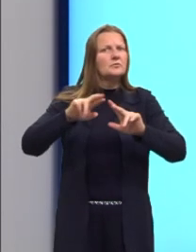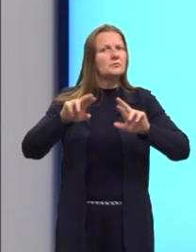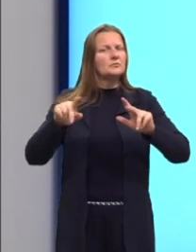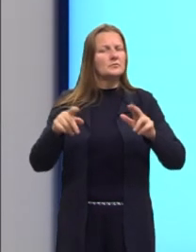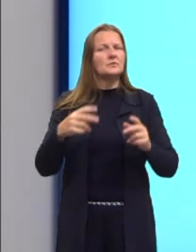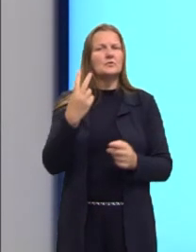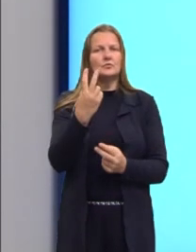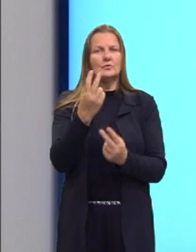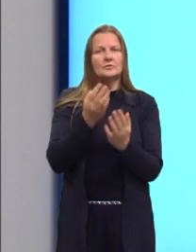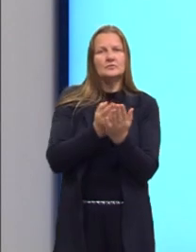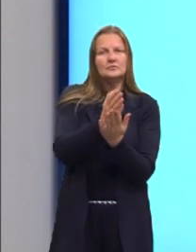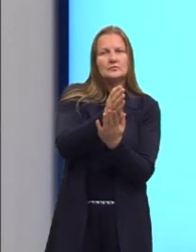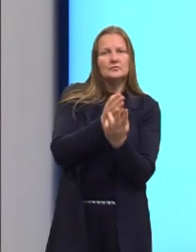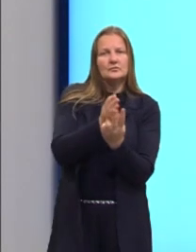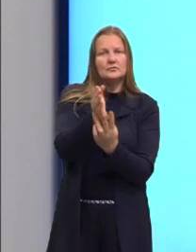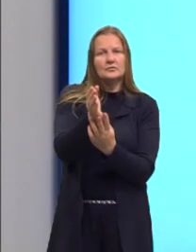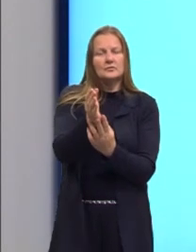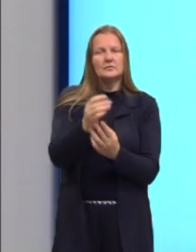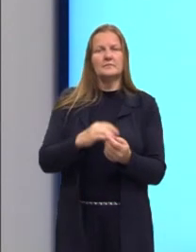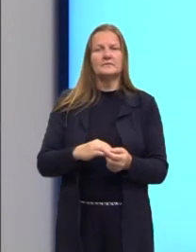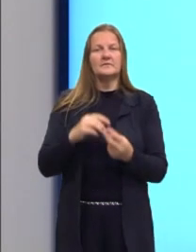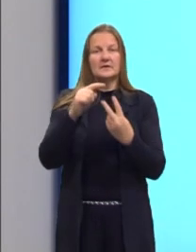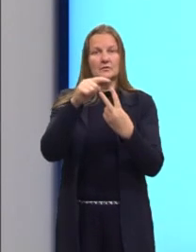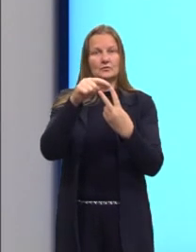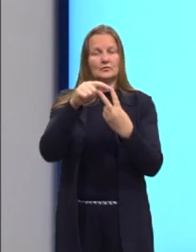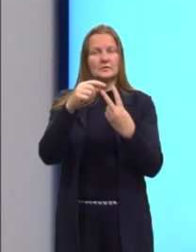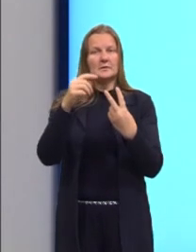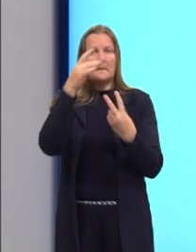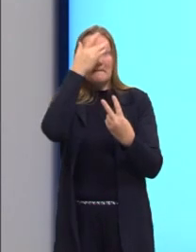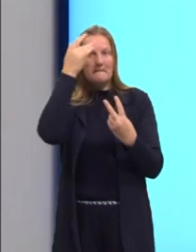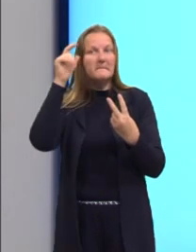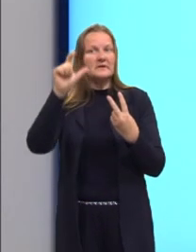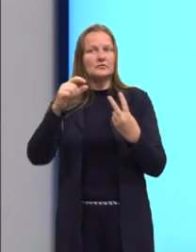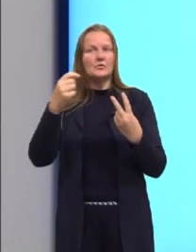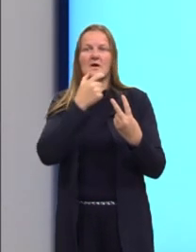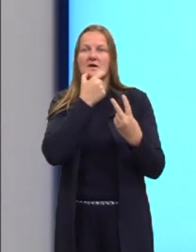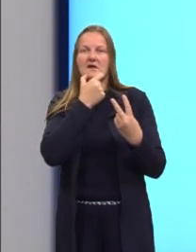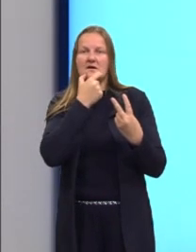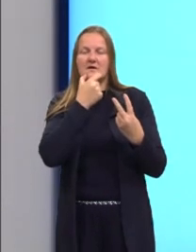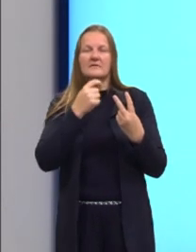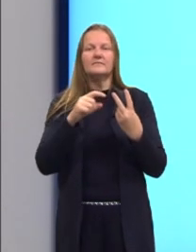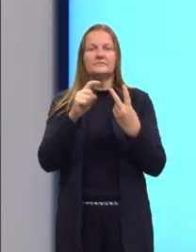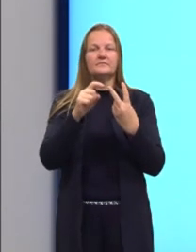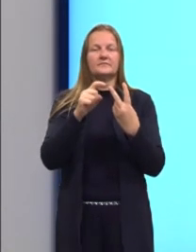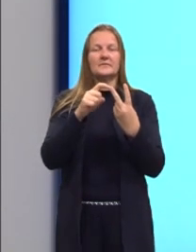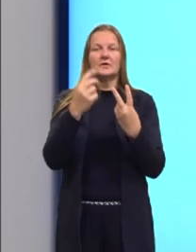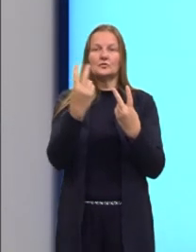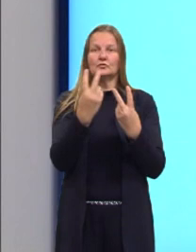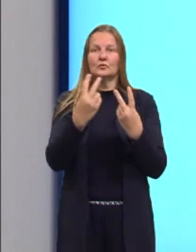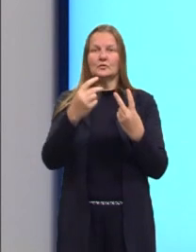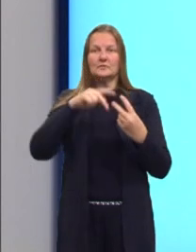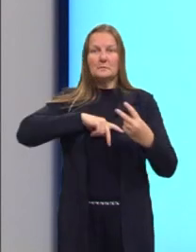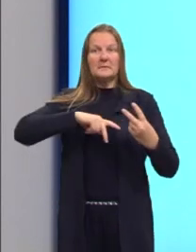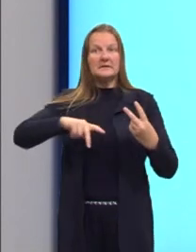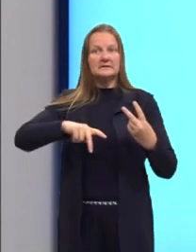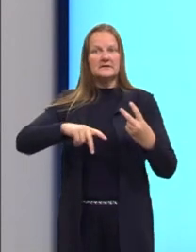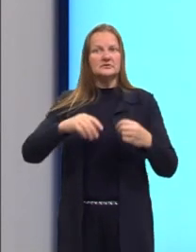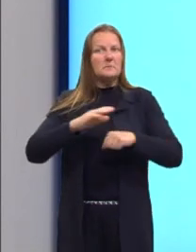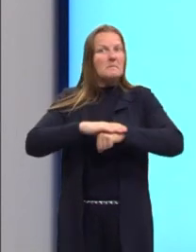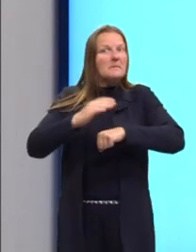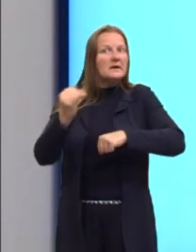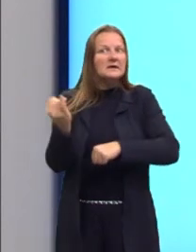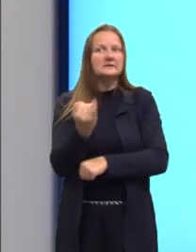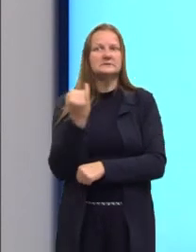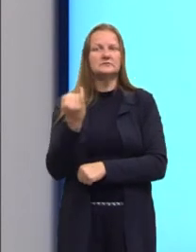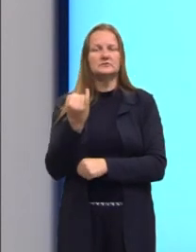dois atores muito fortes, a Margaret Thatcher, na Inglaterra, e o Ronald Reagan, nos Estados Unidos, com essas medidas